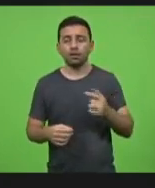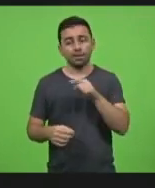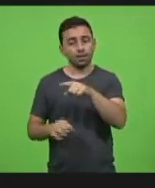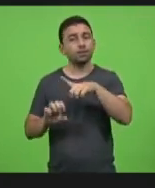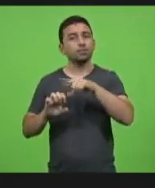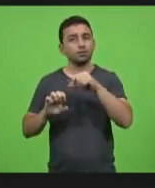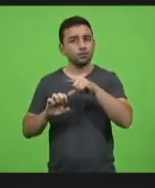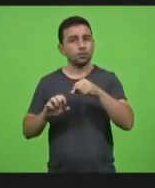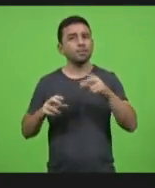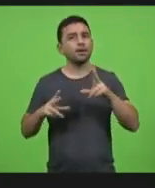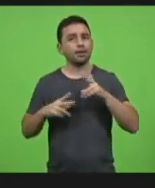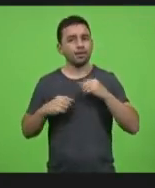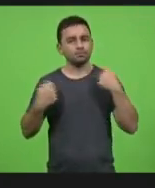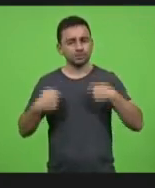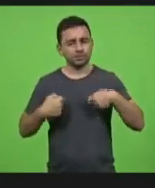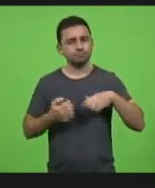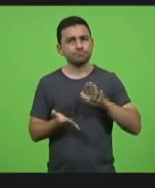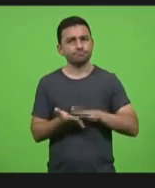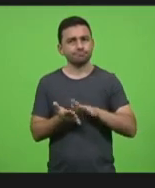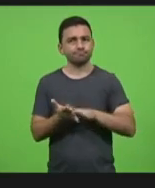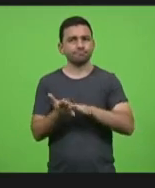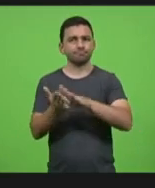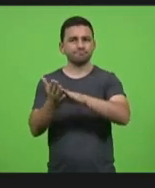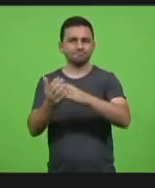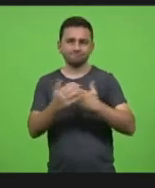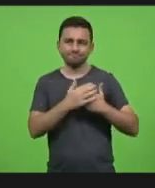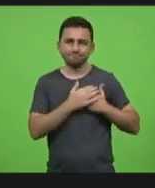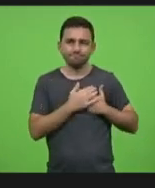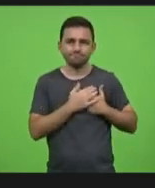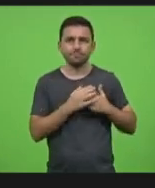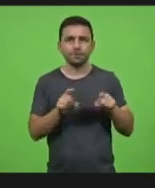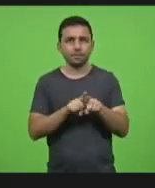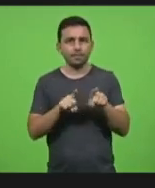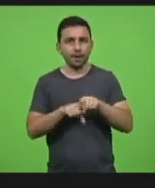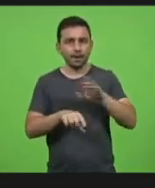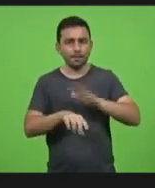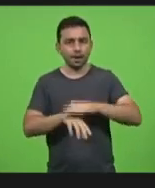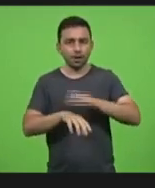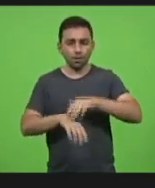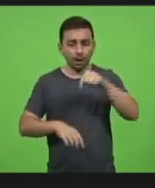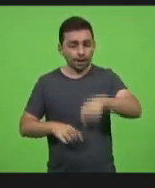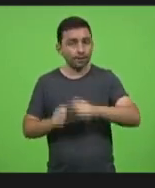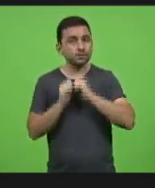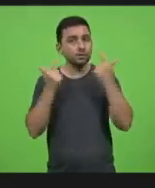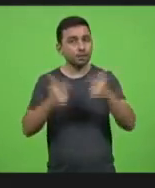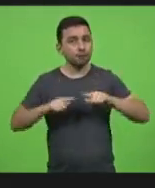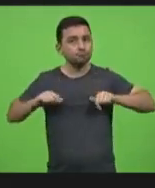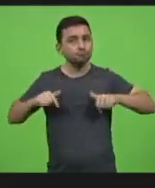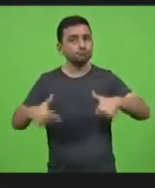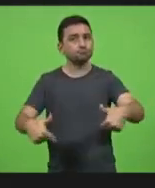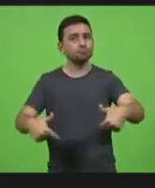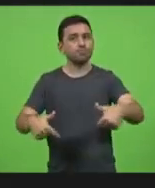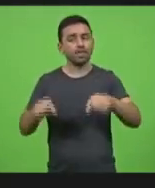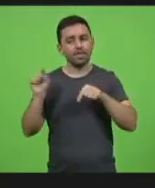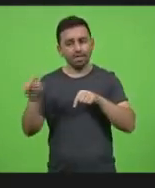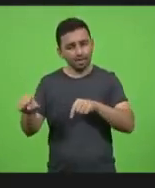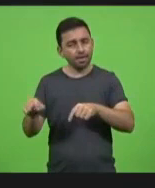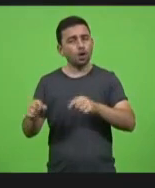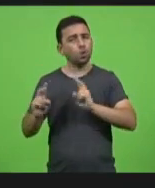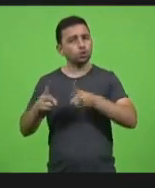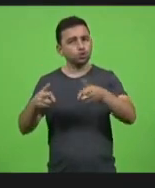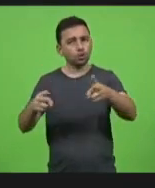o nosso aplauso a nossa solidariedade e a nossa ação na Assembleia Legislativa pra que ele não seja não continue sendo